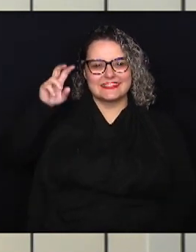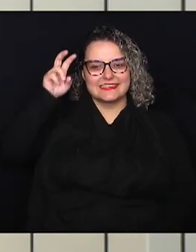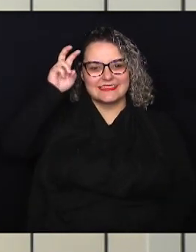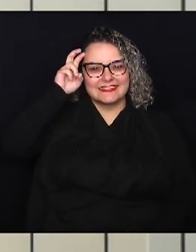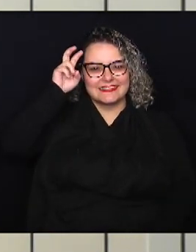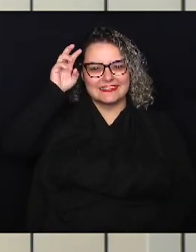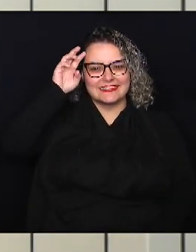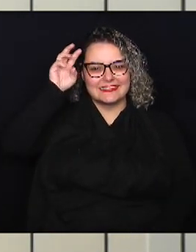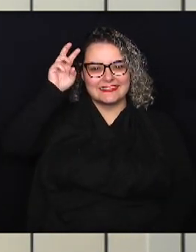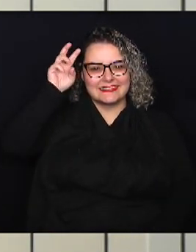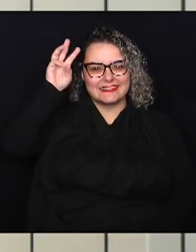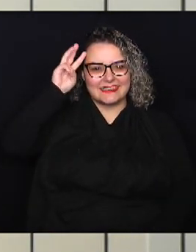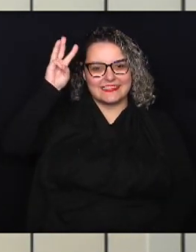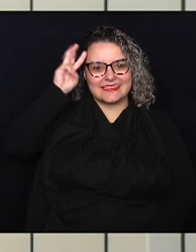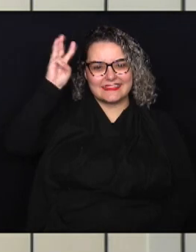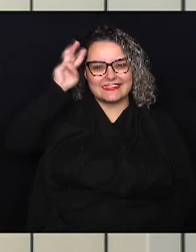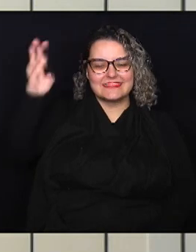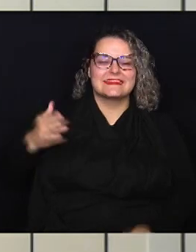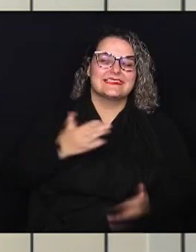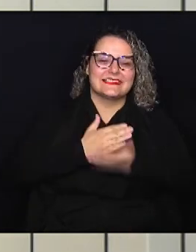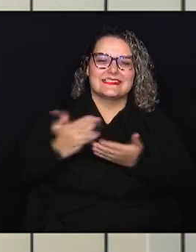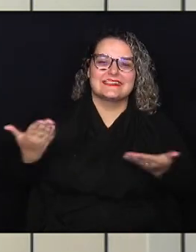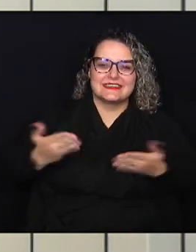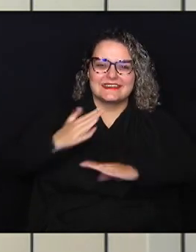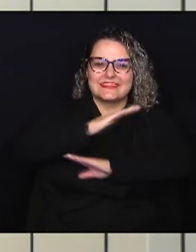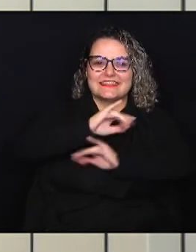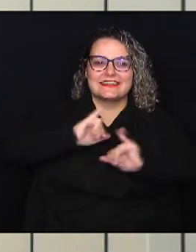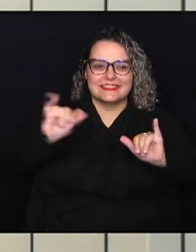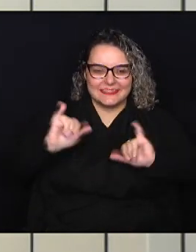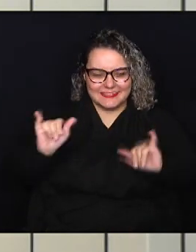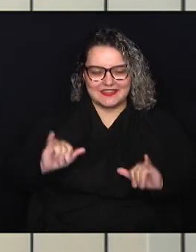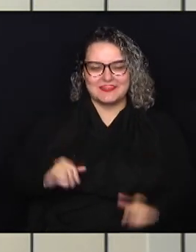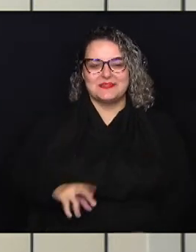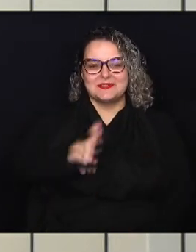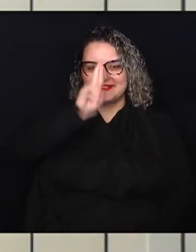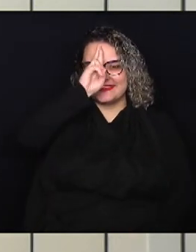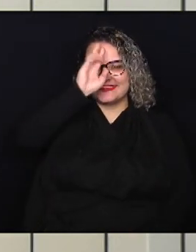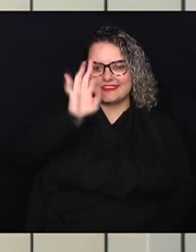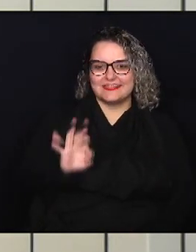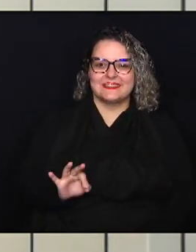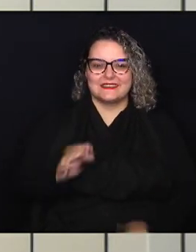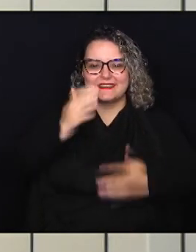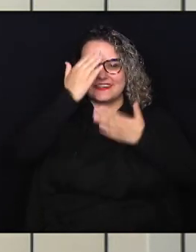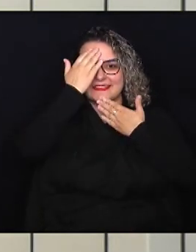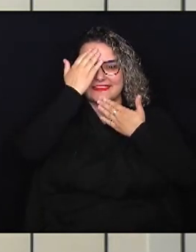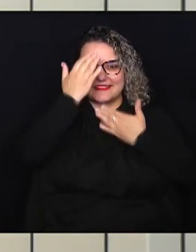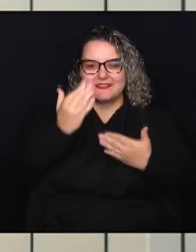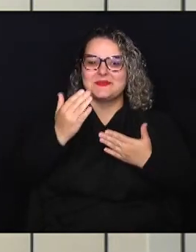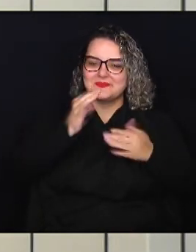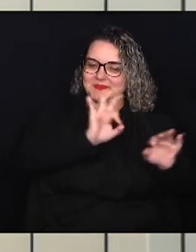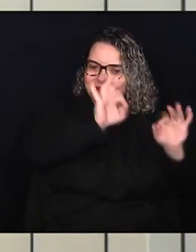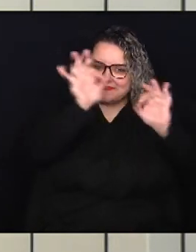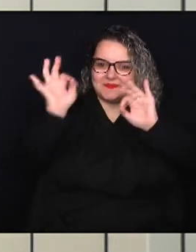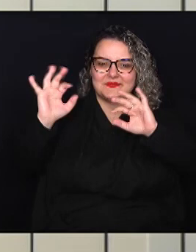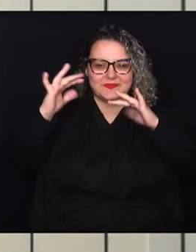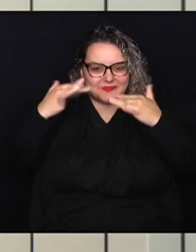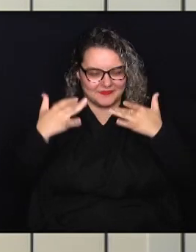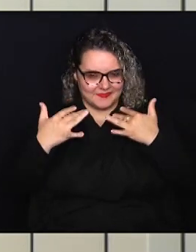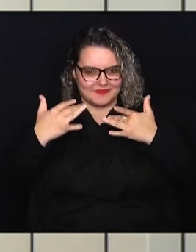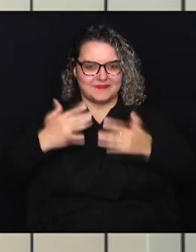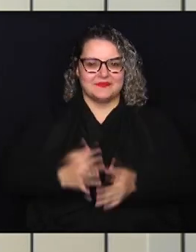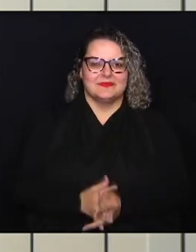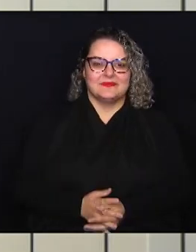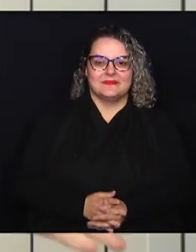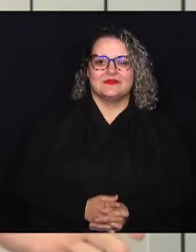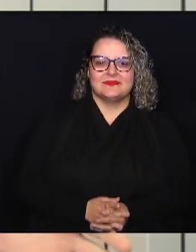começa agora o Câmara Notícia ao vivo, meio-dia em ponto. Muito obrigado, viu, pela sua companhia, pela sua